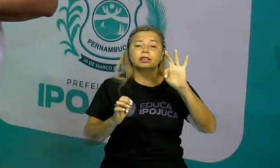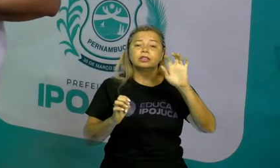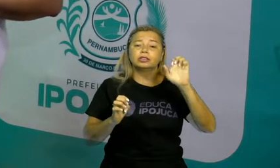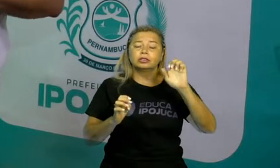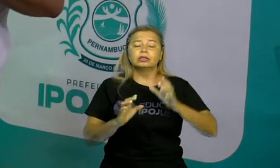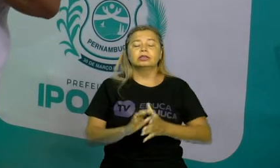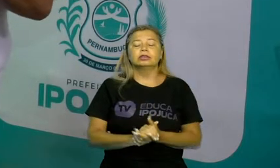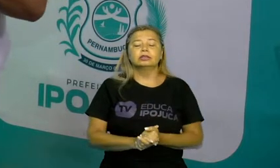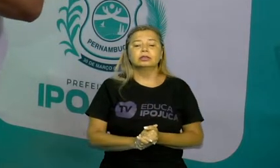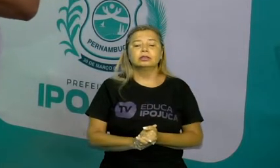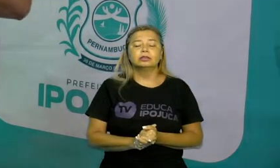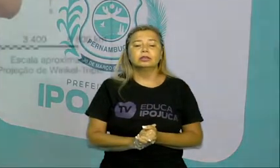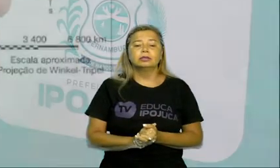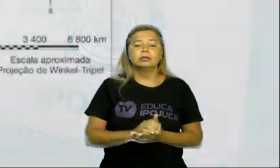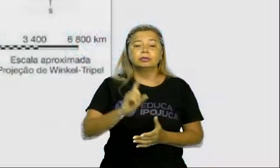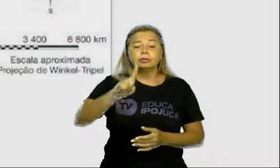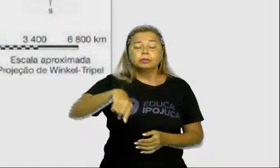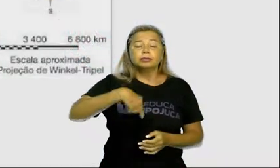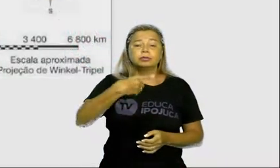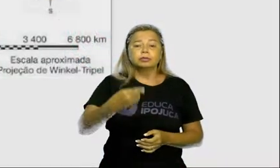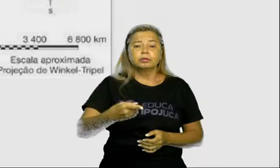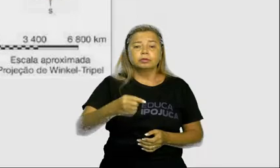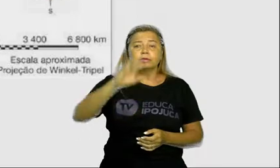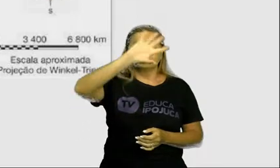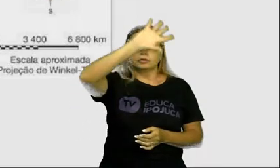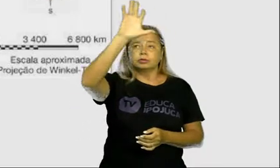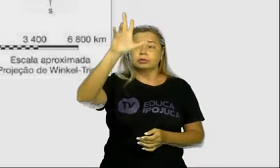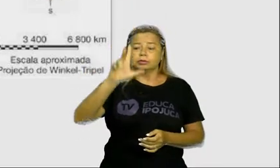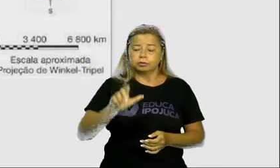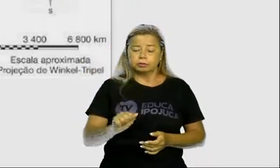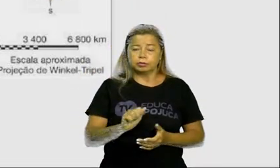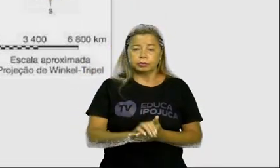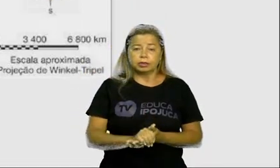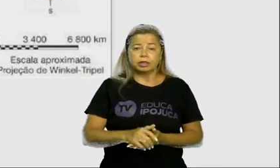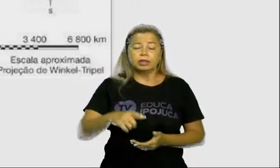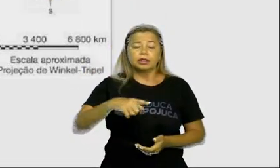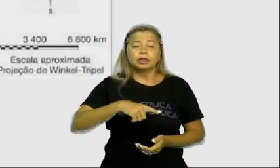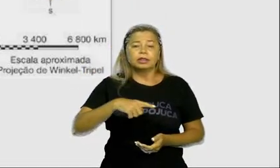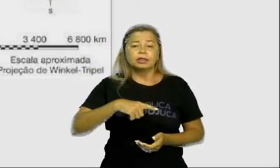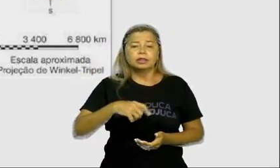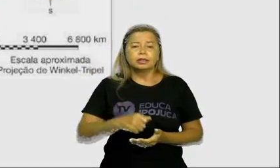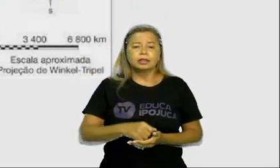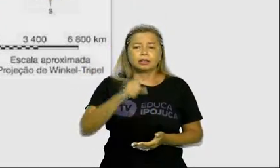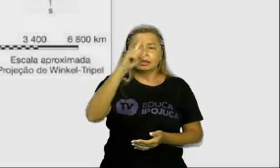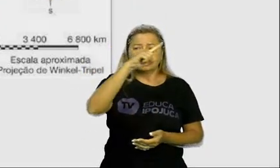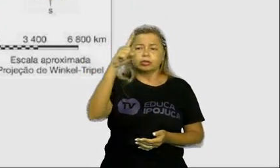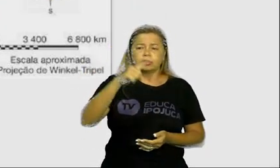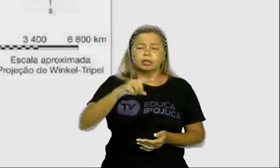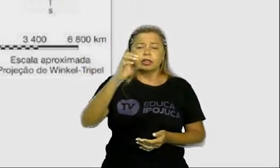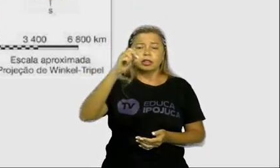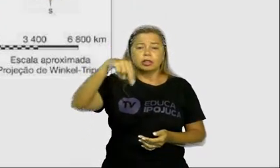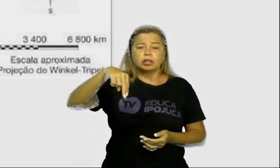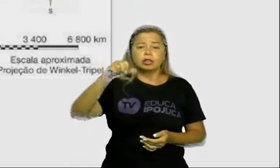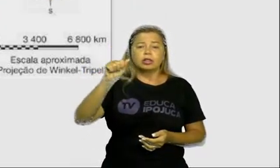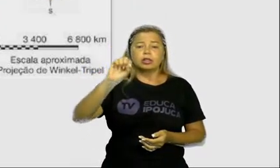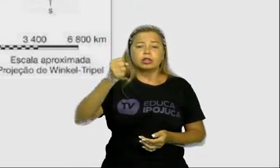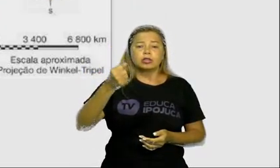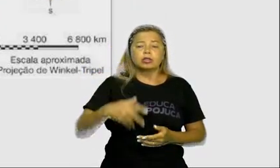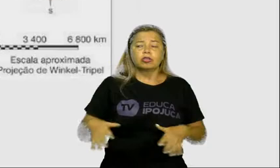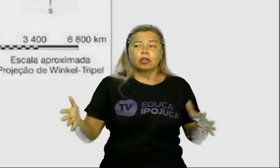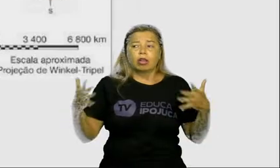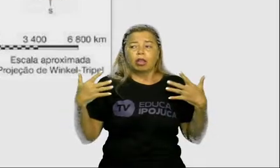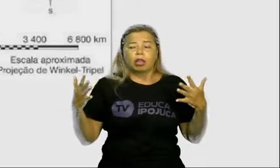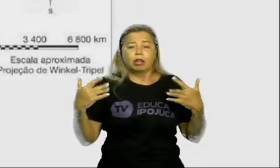No próximo mapa, a gente tem as zonas climáticas da Terra. A partir daqui,